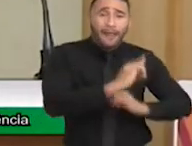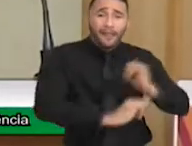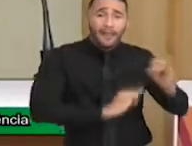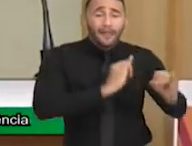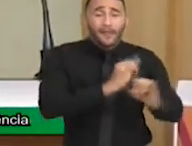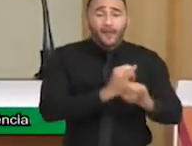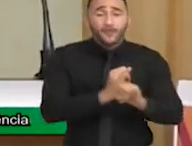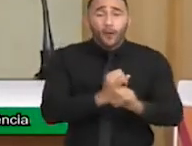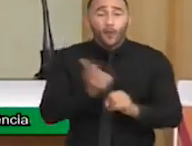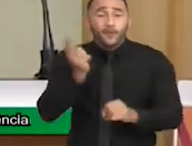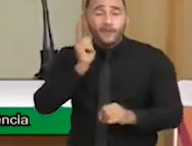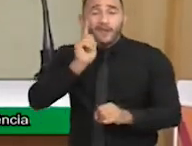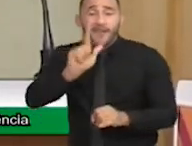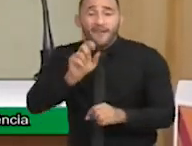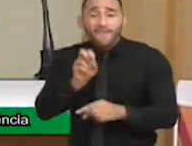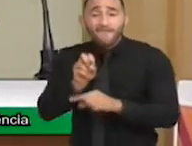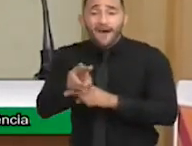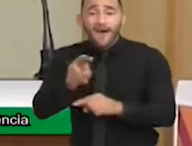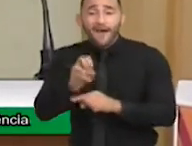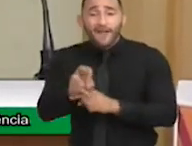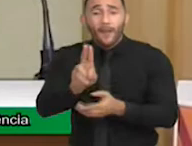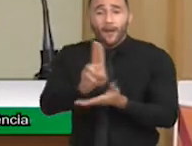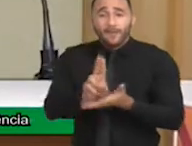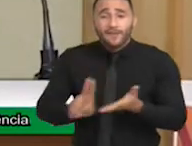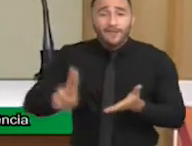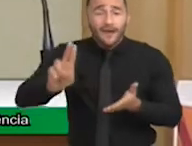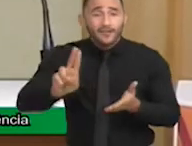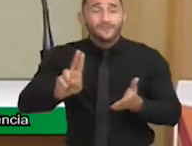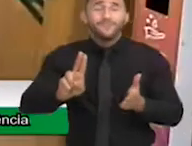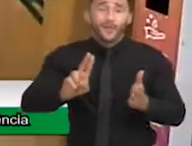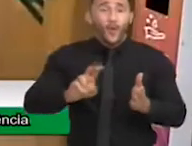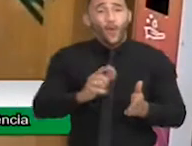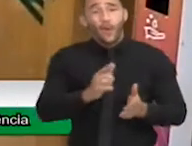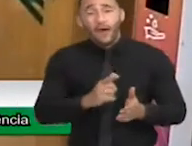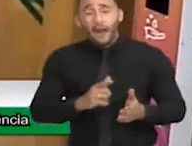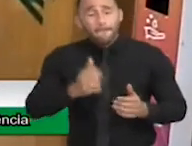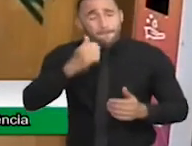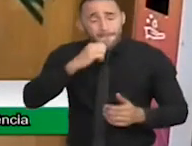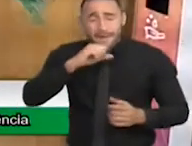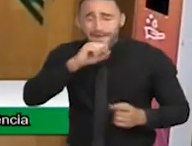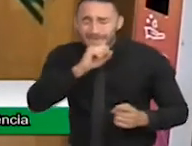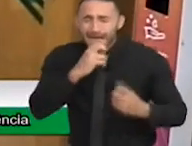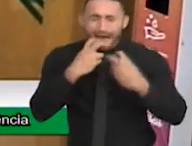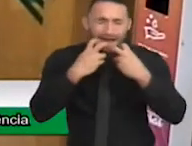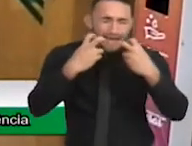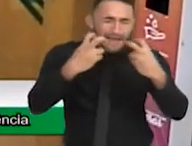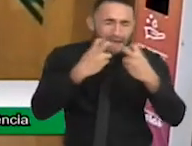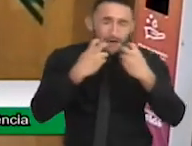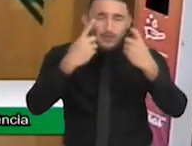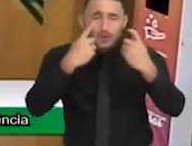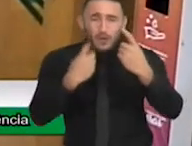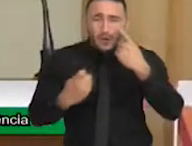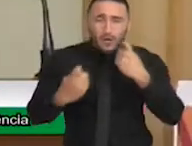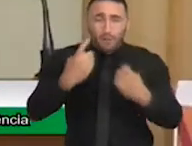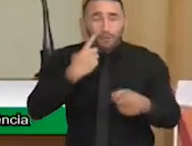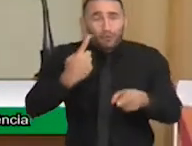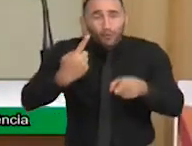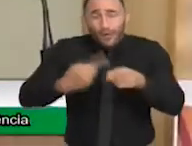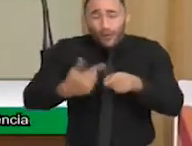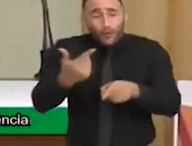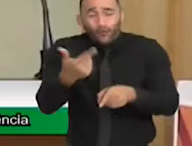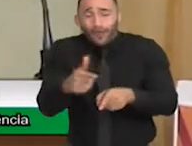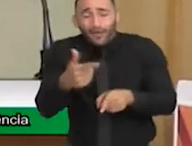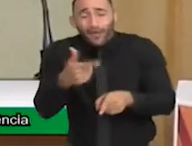Desculpa. A mãe anda desesperadamente, grita, chora, porque nós não temos acesso ao